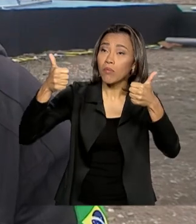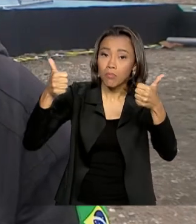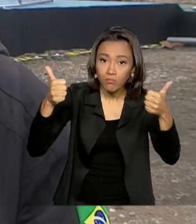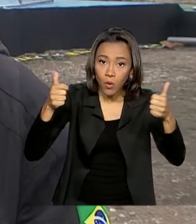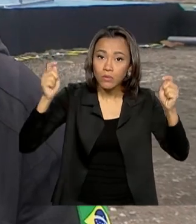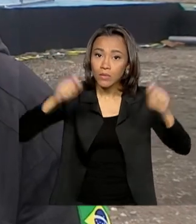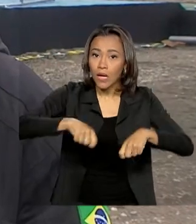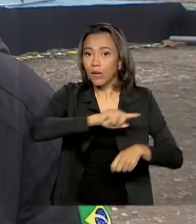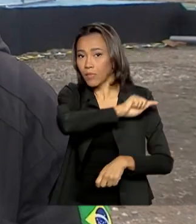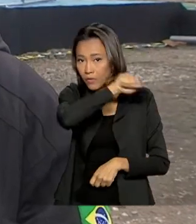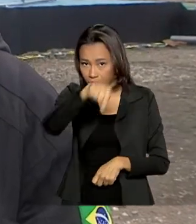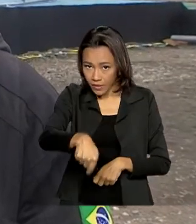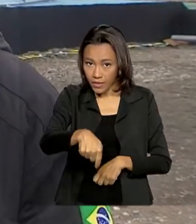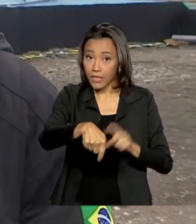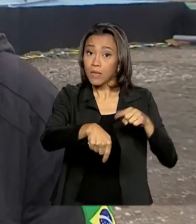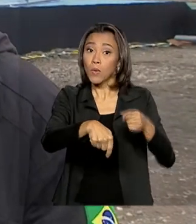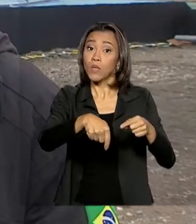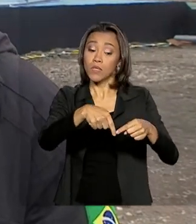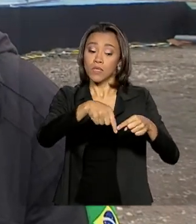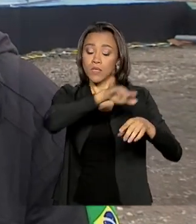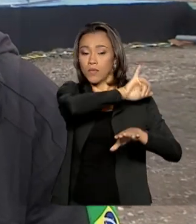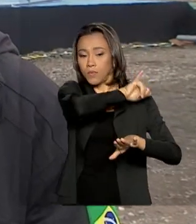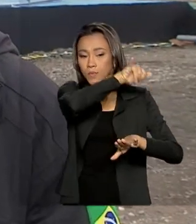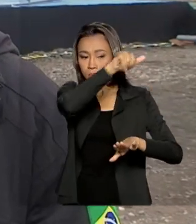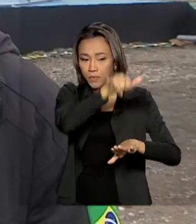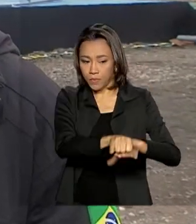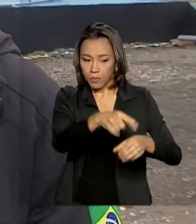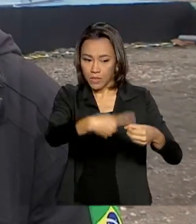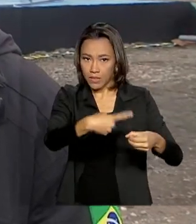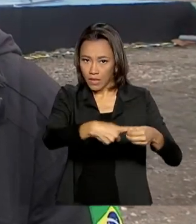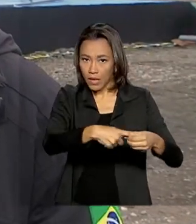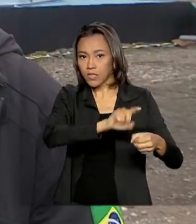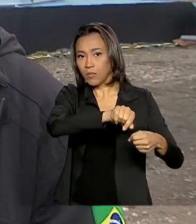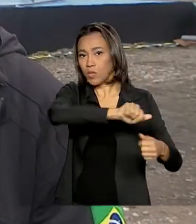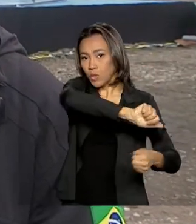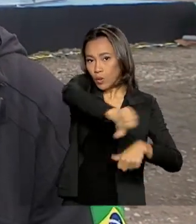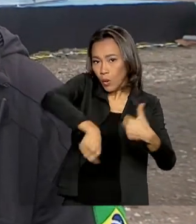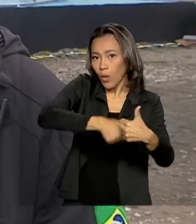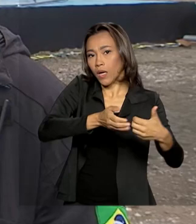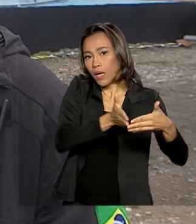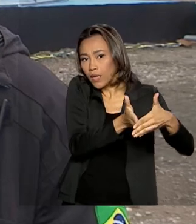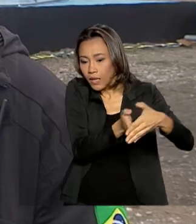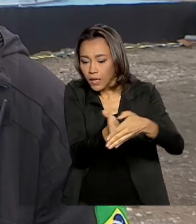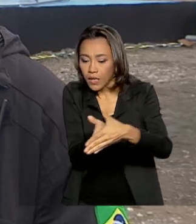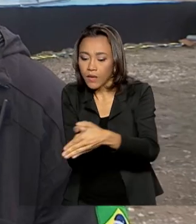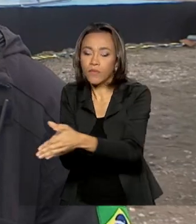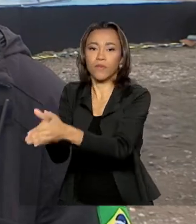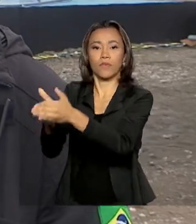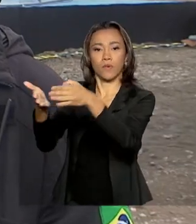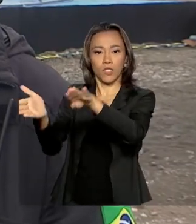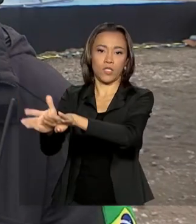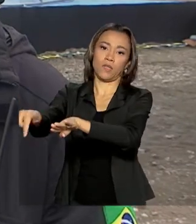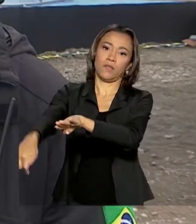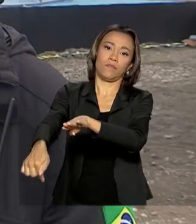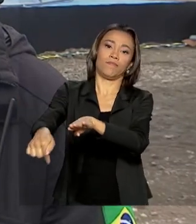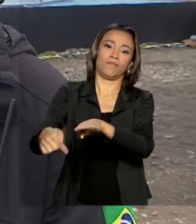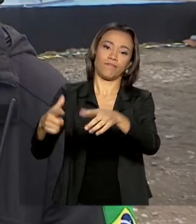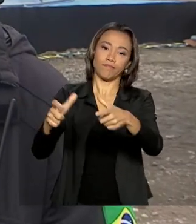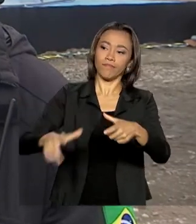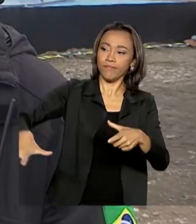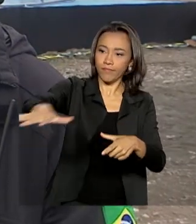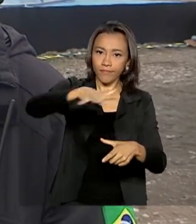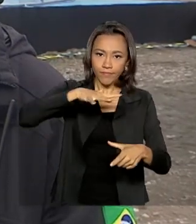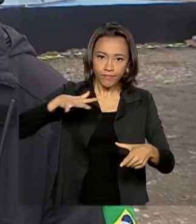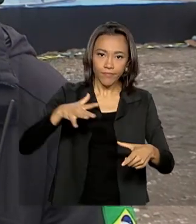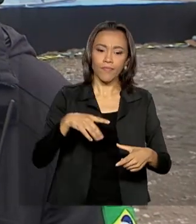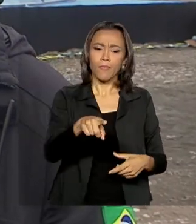depois segue para cá de navio. Como é que esse cronograma? É, vai pousar em freio, faz a travessia para o navio e dos navios vem para cá, para a Baía do Aminantado. E a programação mantida da